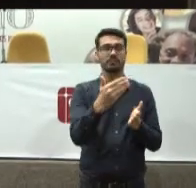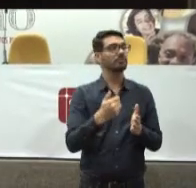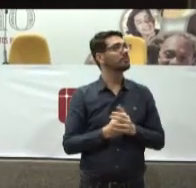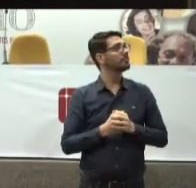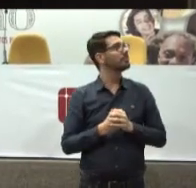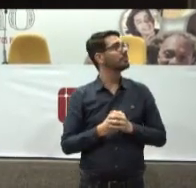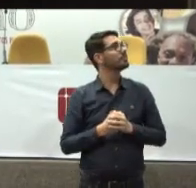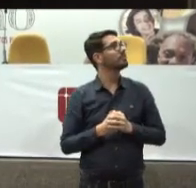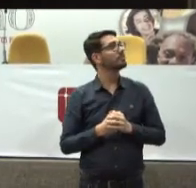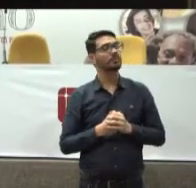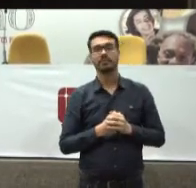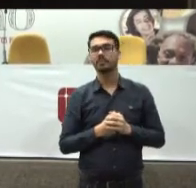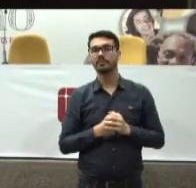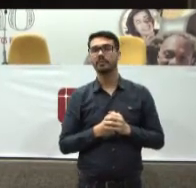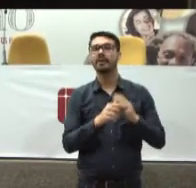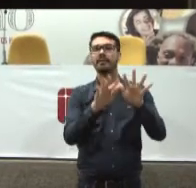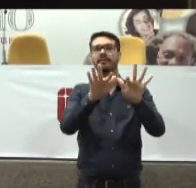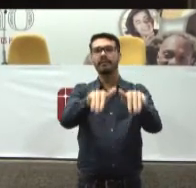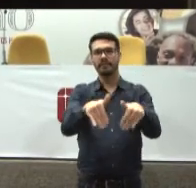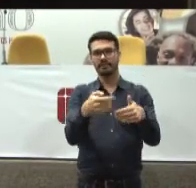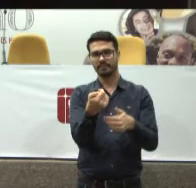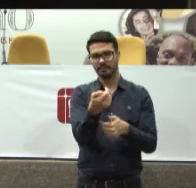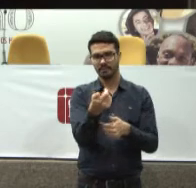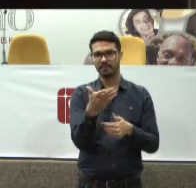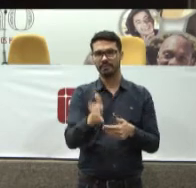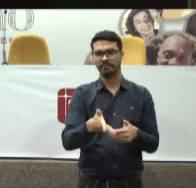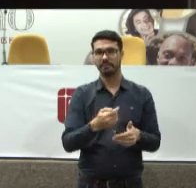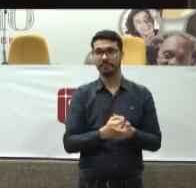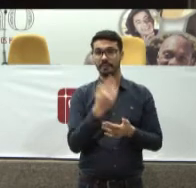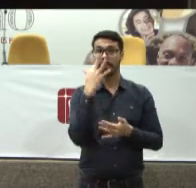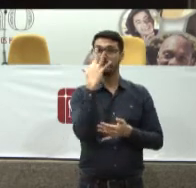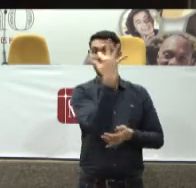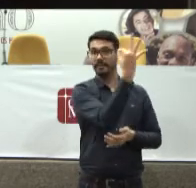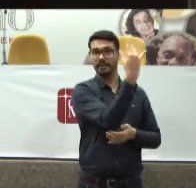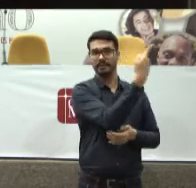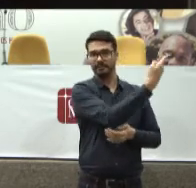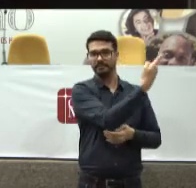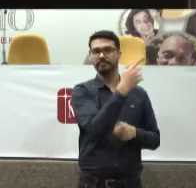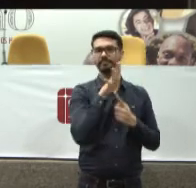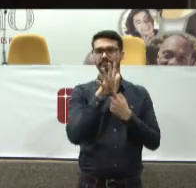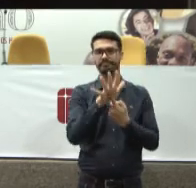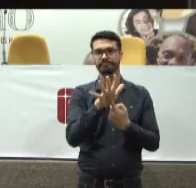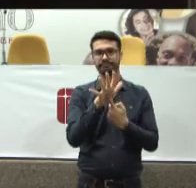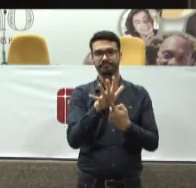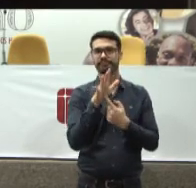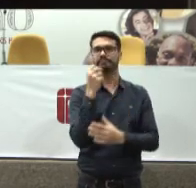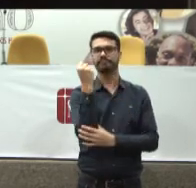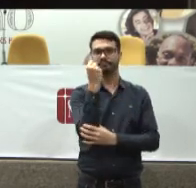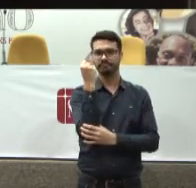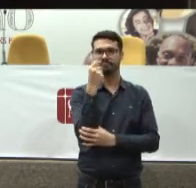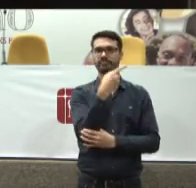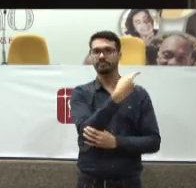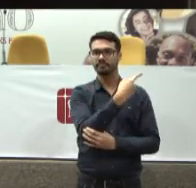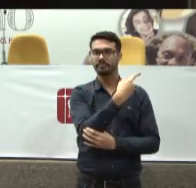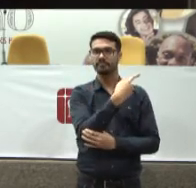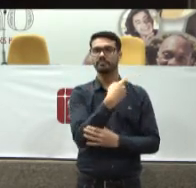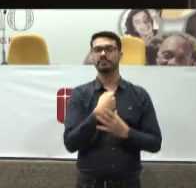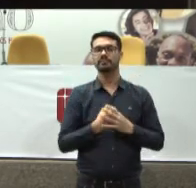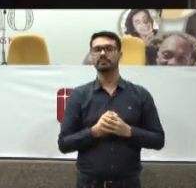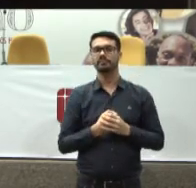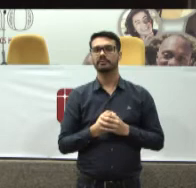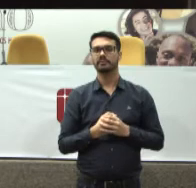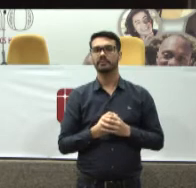E assim Para terminar Observem Alguns dados Que eu trago Das grandes agências